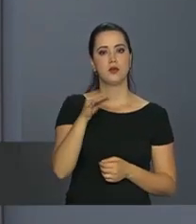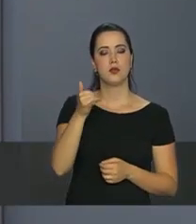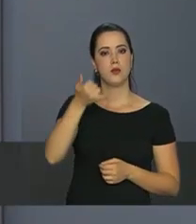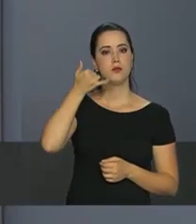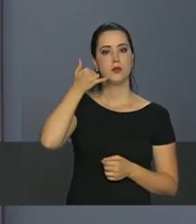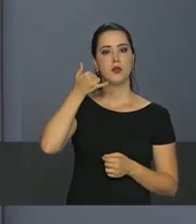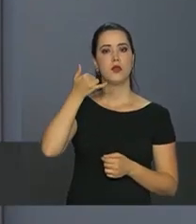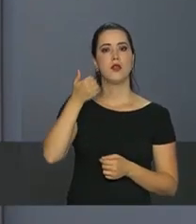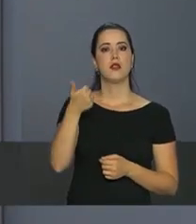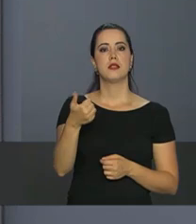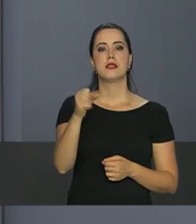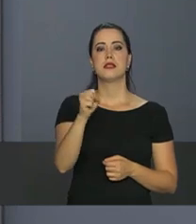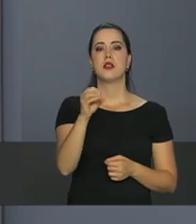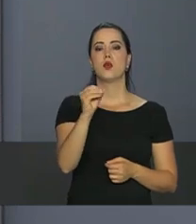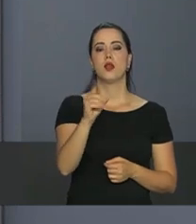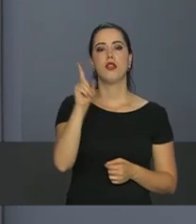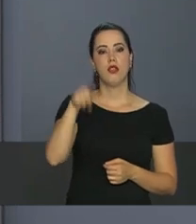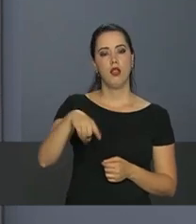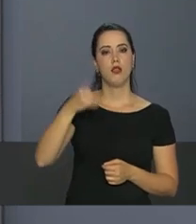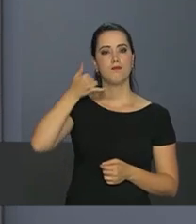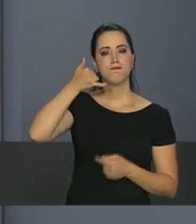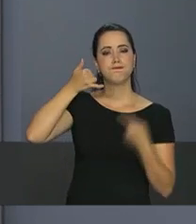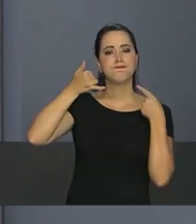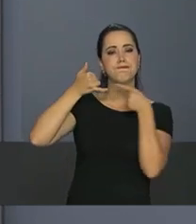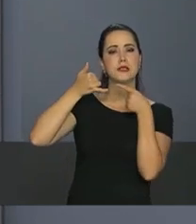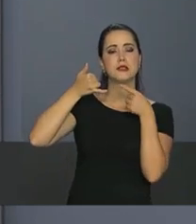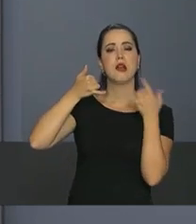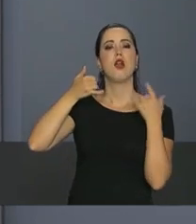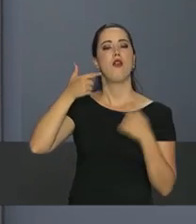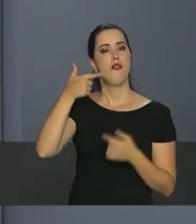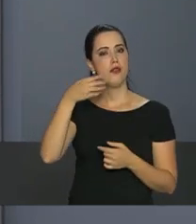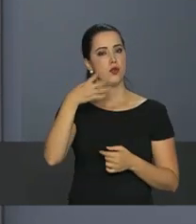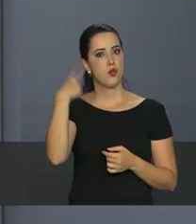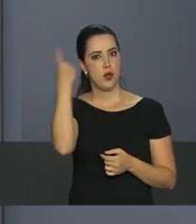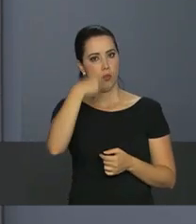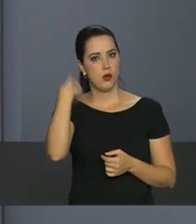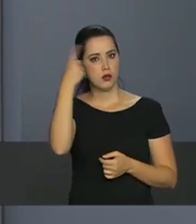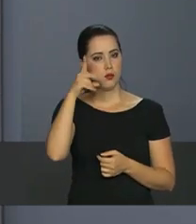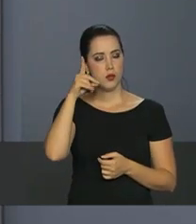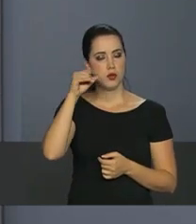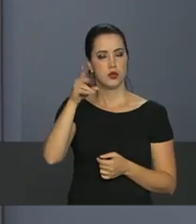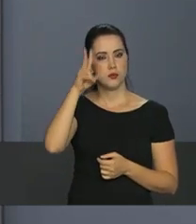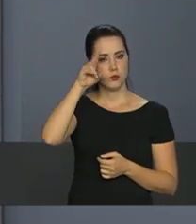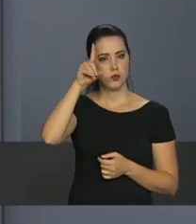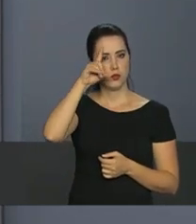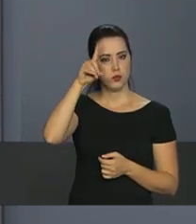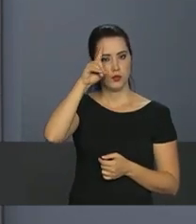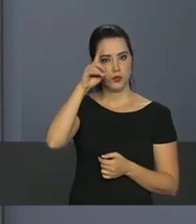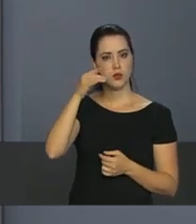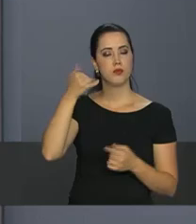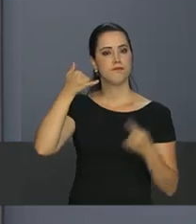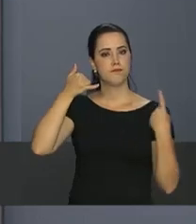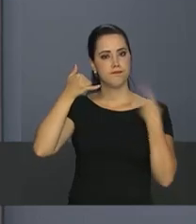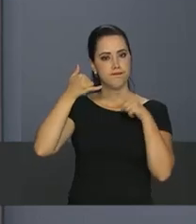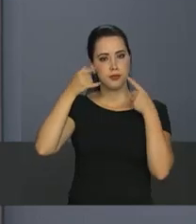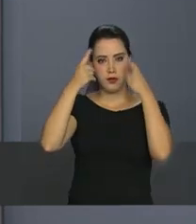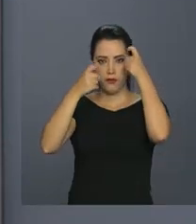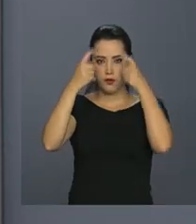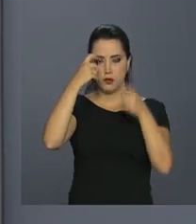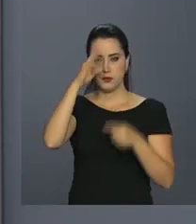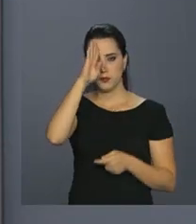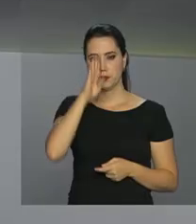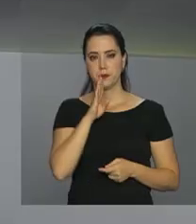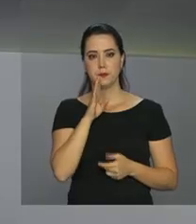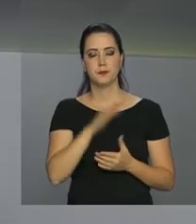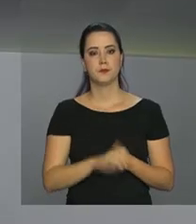é o Ligue 180, um canal que funciona 24 horas por dia em todo o país e que recebe denúncias de violência. A ligação é